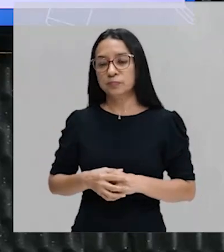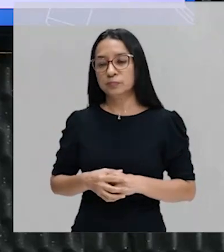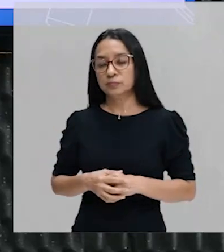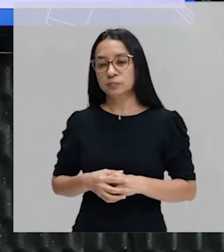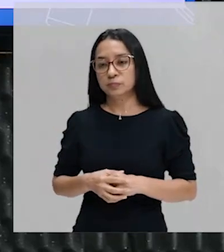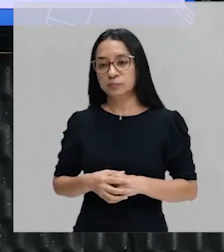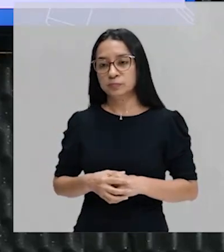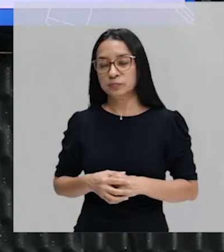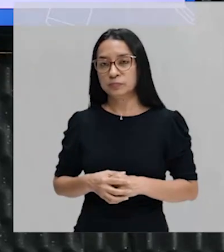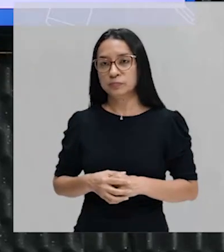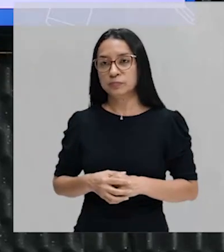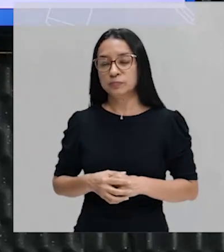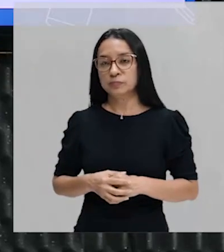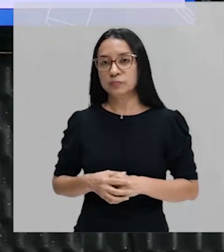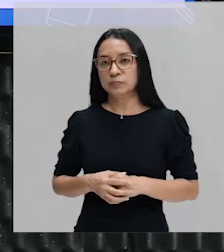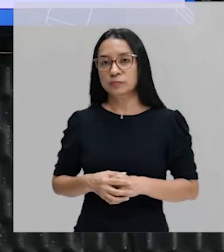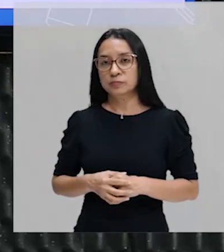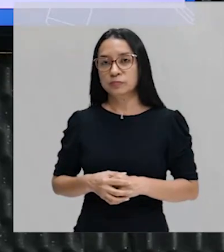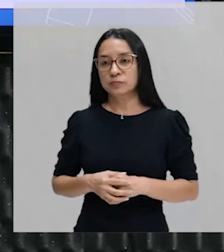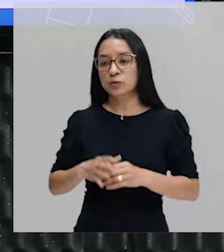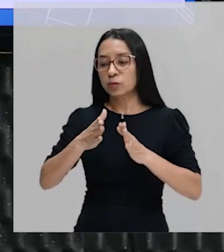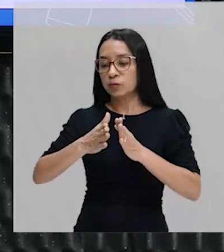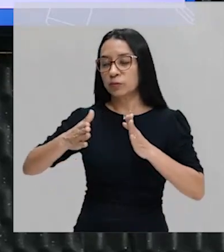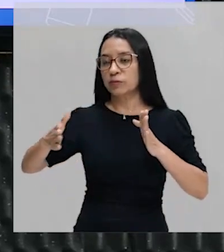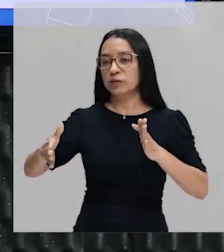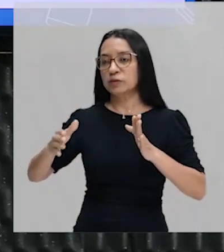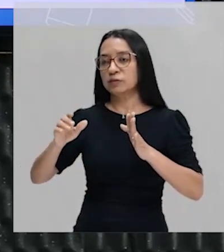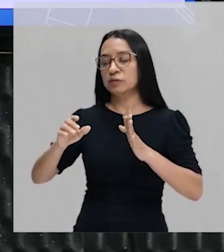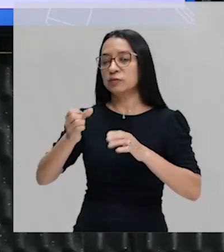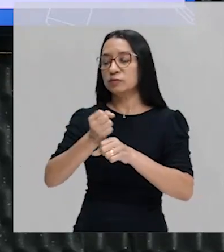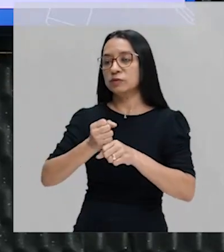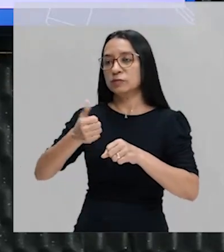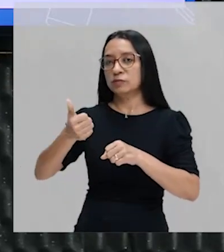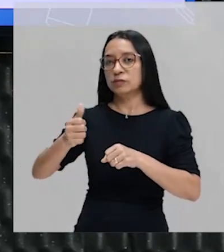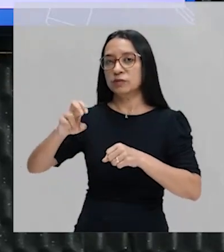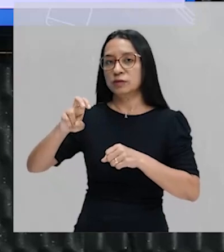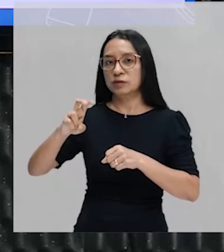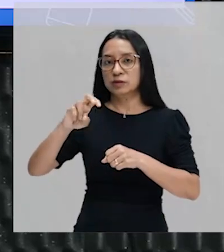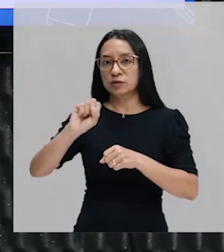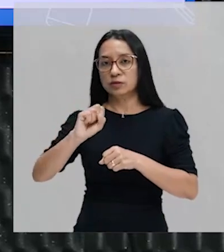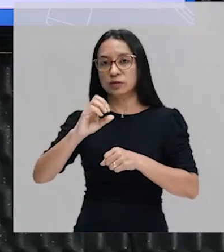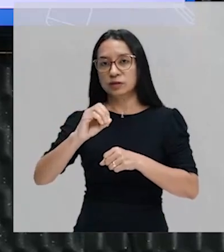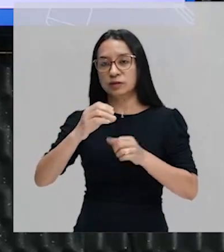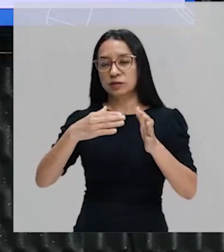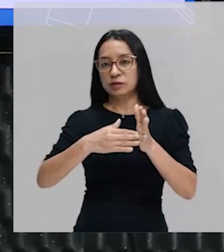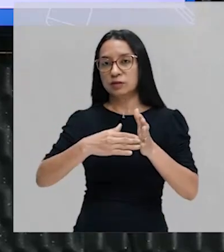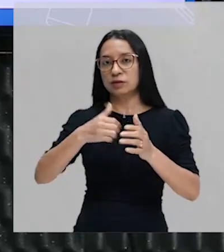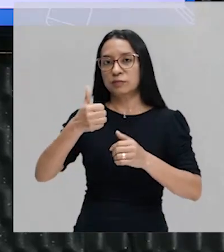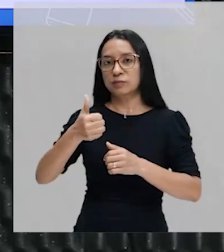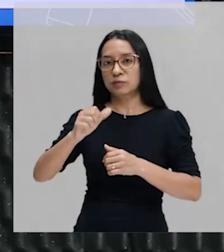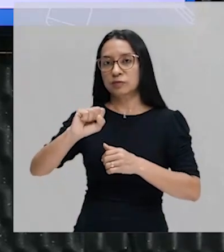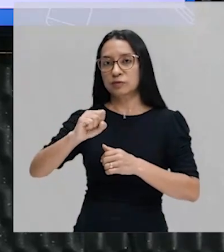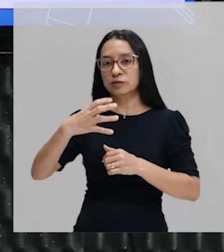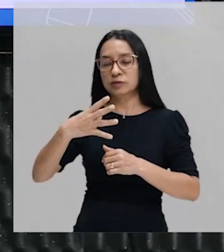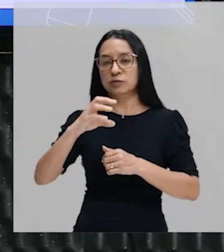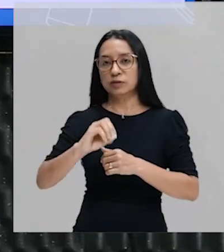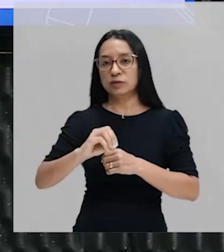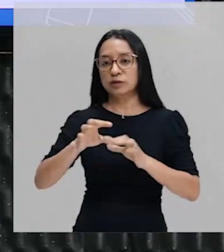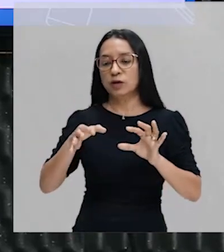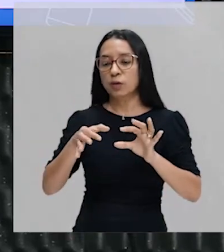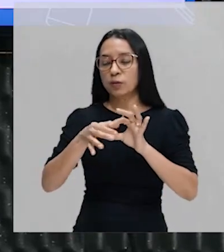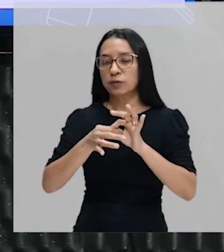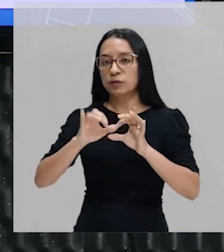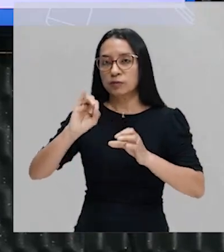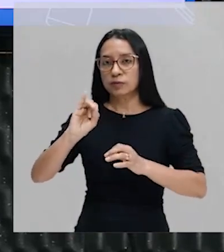está sob domínio da Espanha no período de 1580 a 1640. É a famosa União Ibérica. Então,